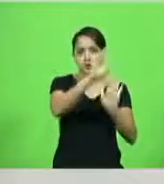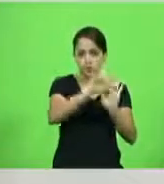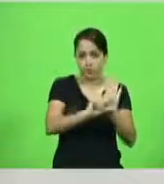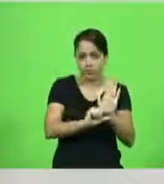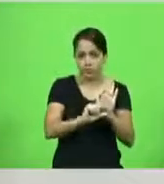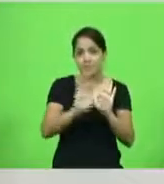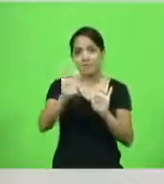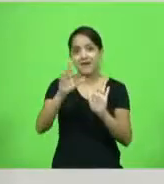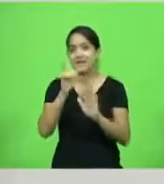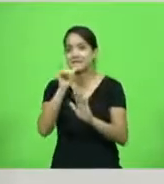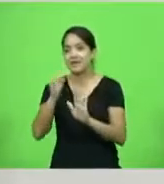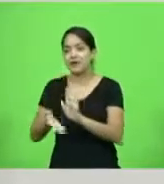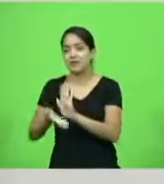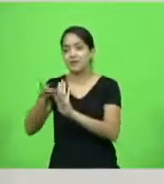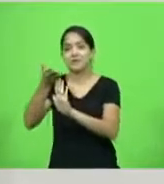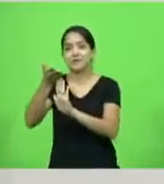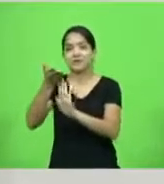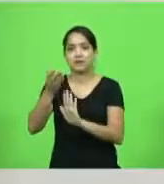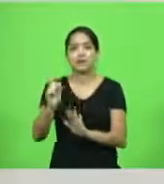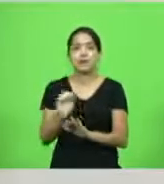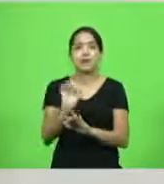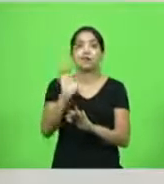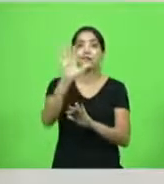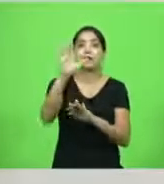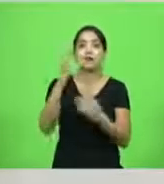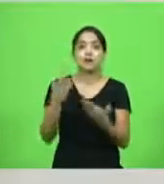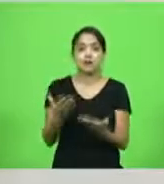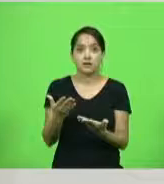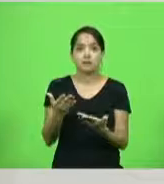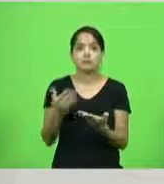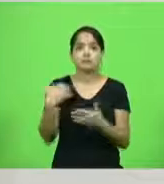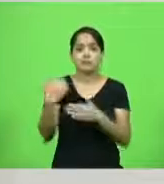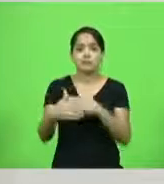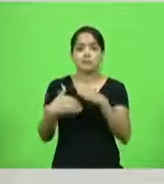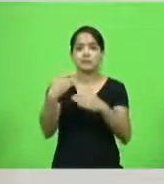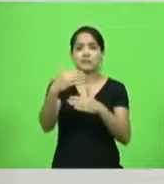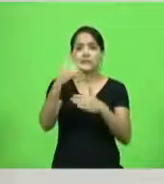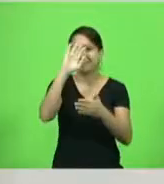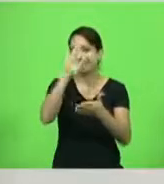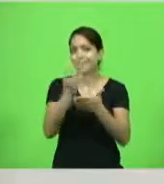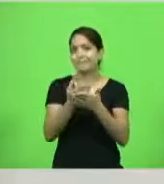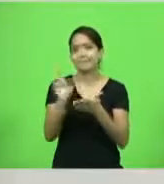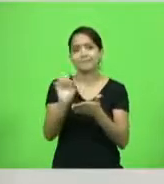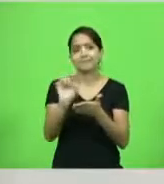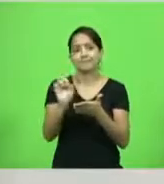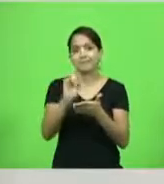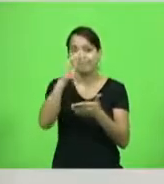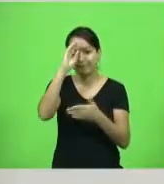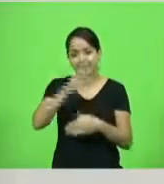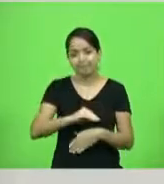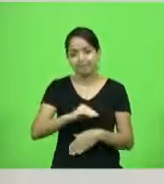A gente paga caro, e o pagar caro está fazendo com que a gente cada vez mais não acredite nas instituições.